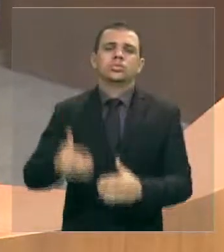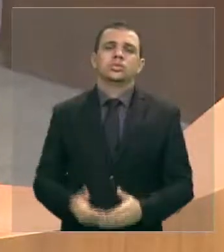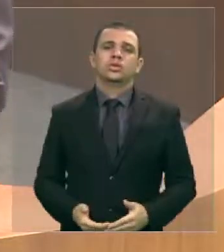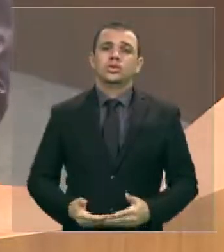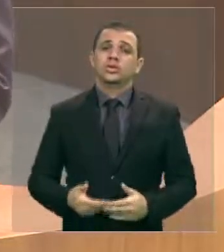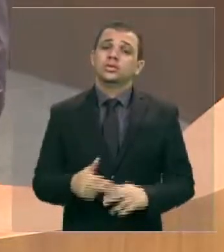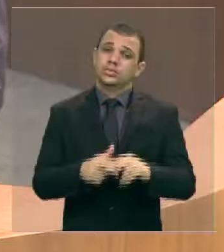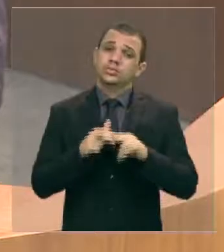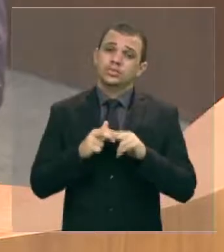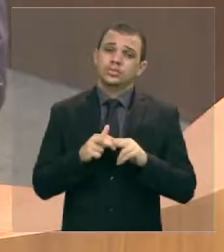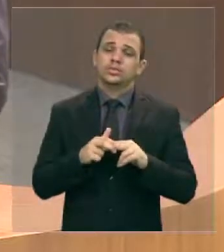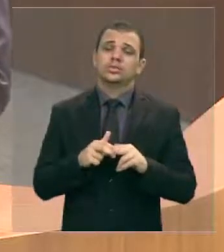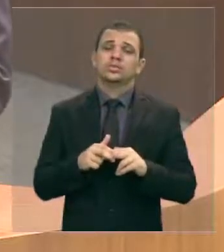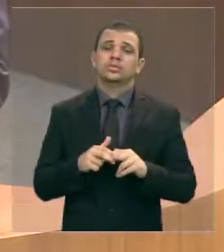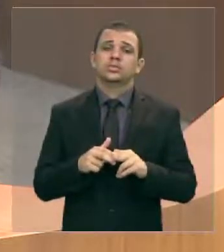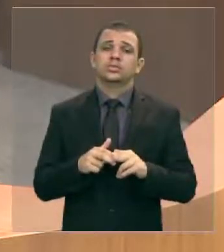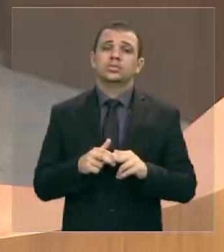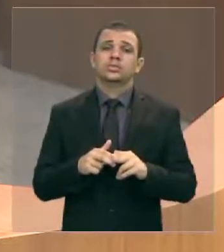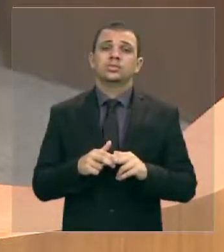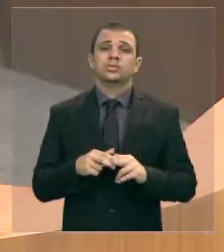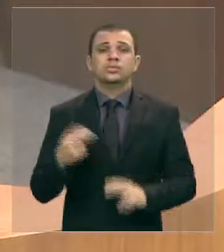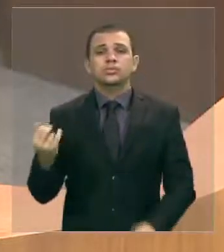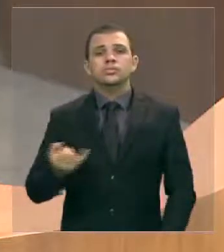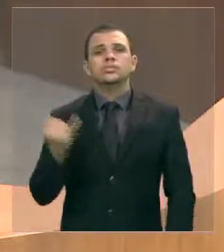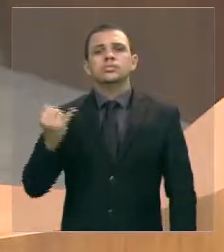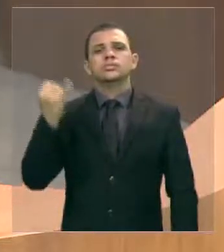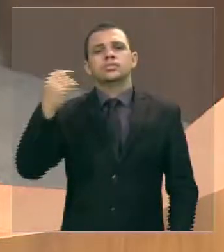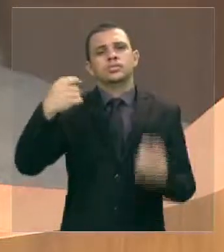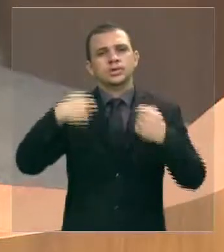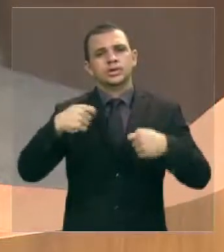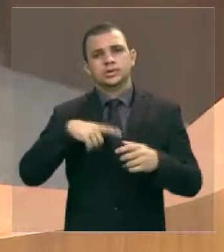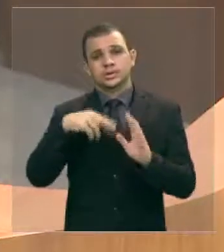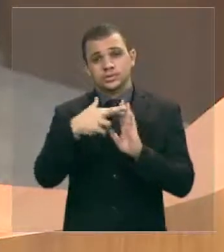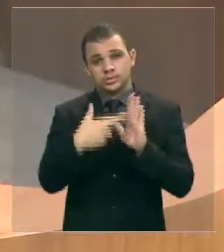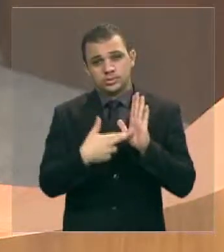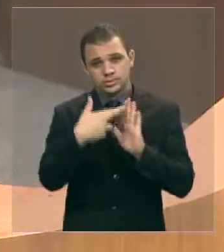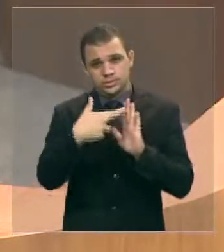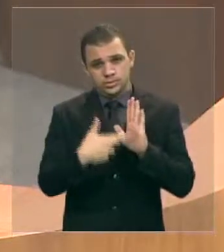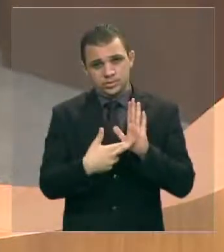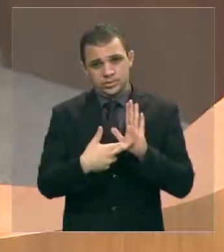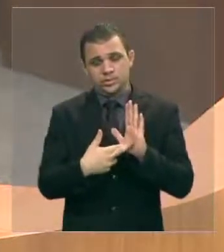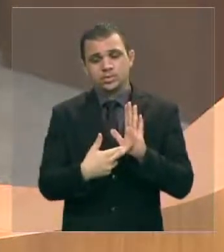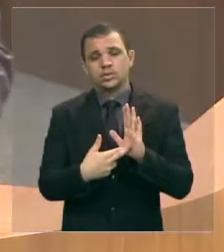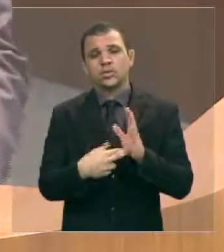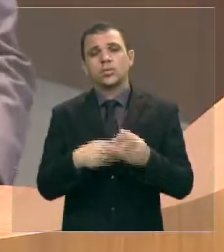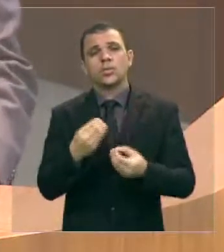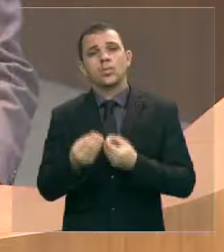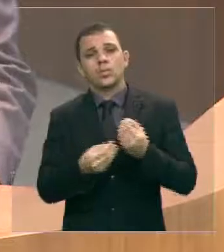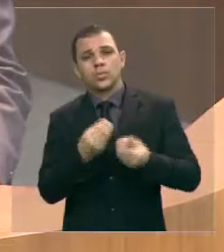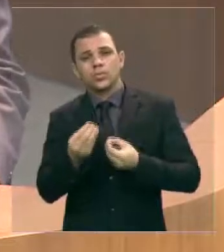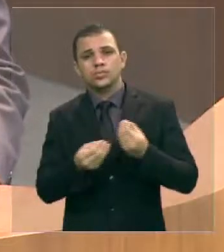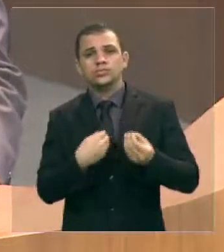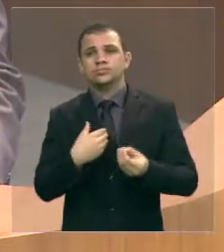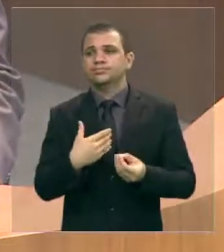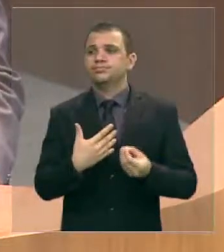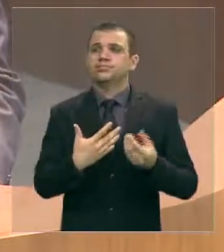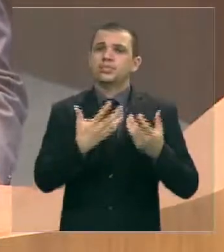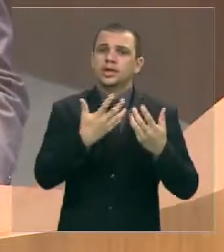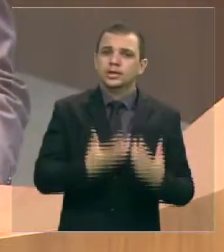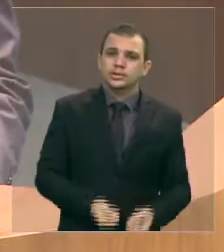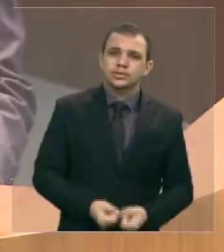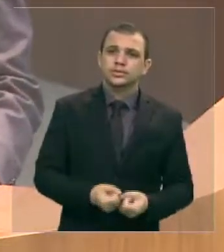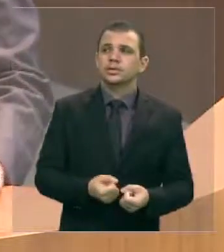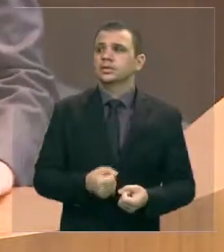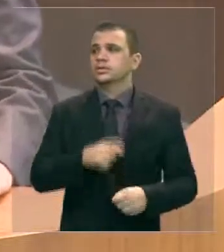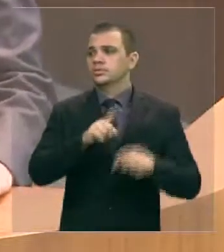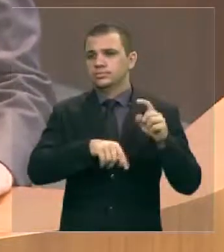que é tão importante que a gente tenha uma regulação da concessão, do reconhecimento dos